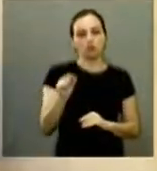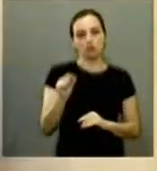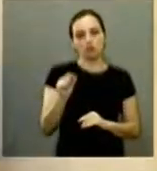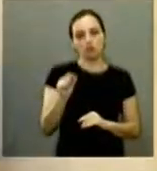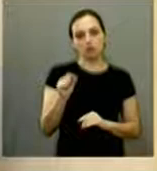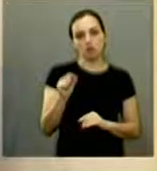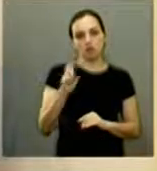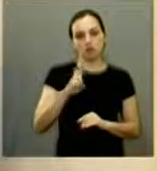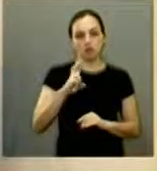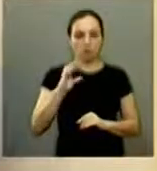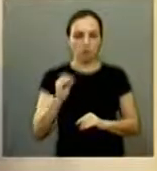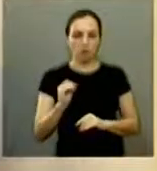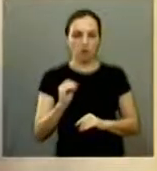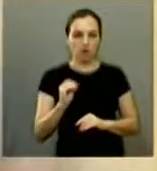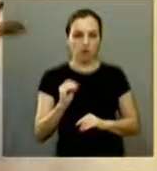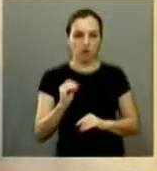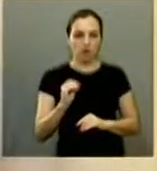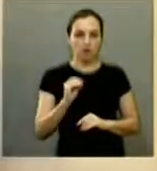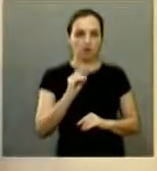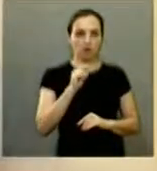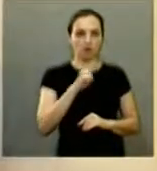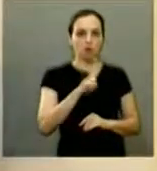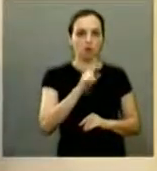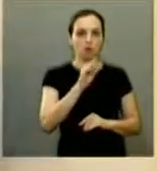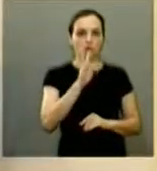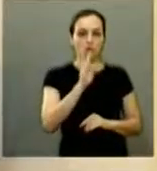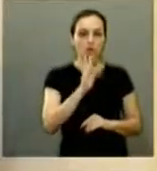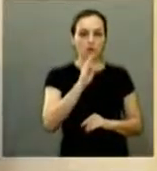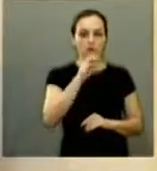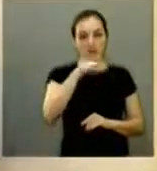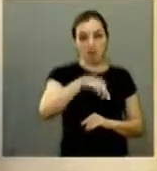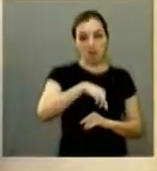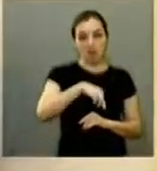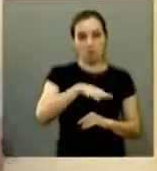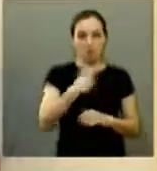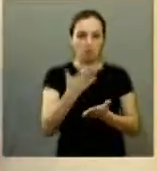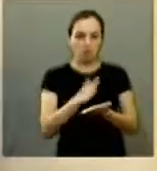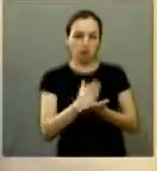50 UFM acho que chega a quase 2 mil reais hoje